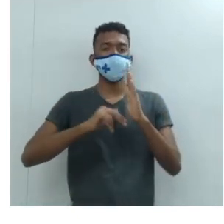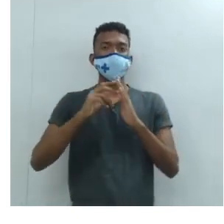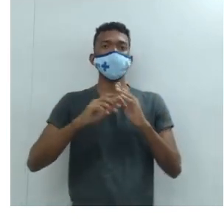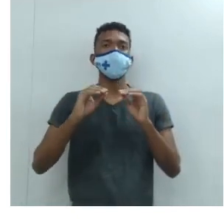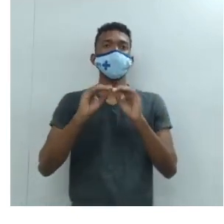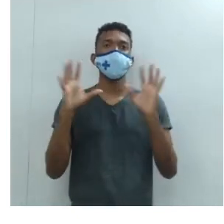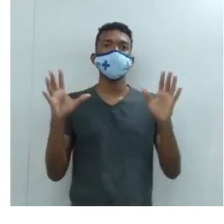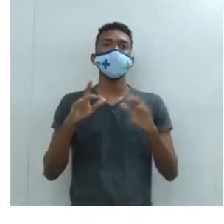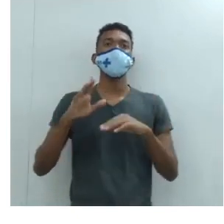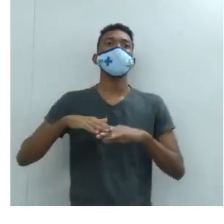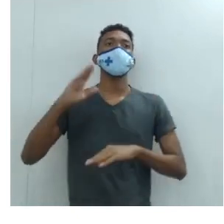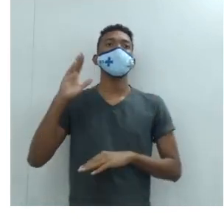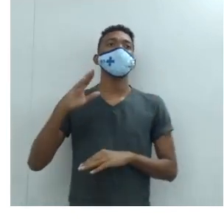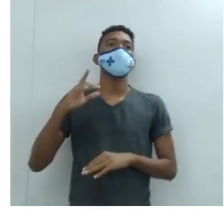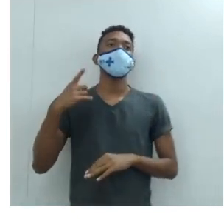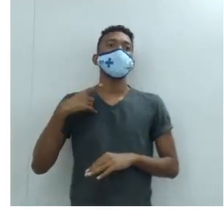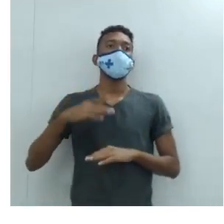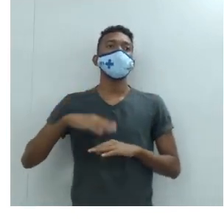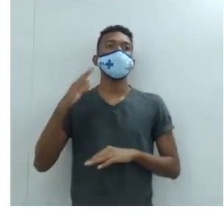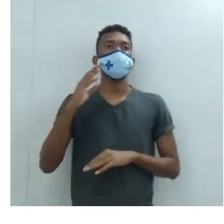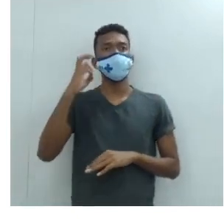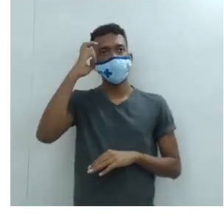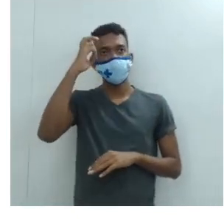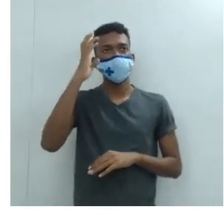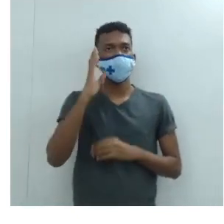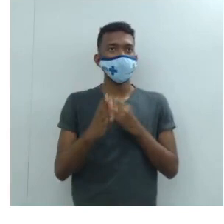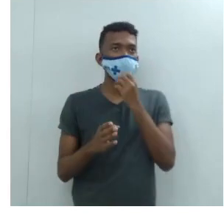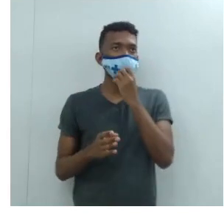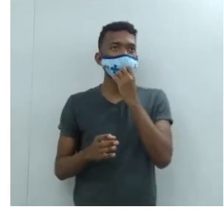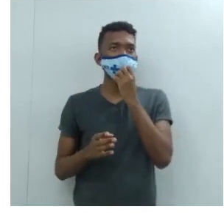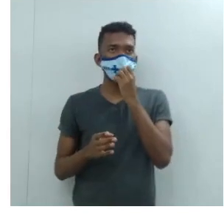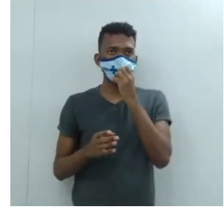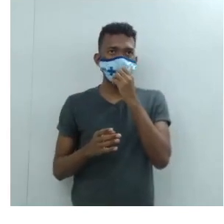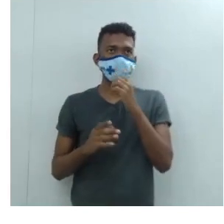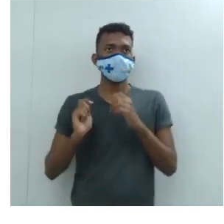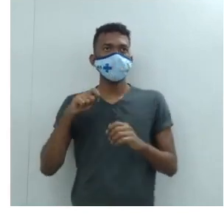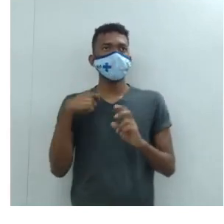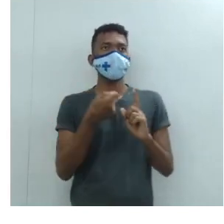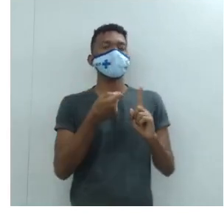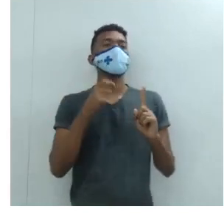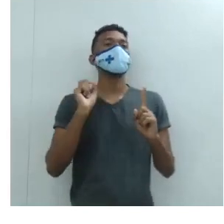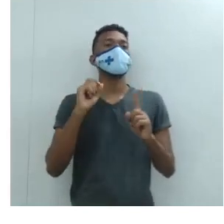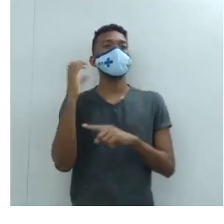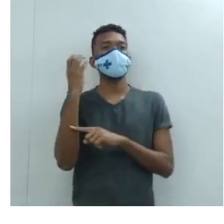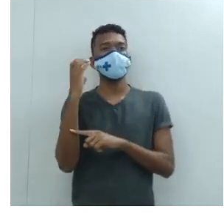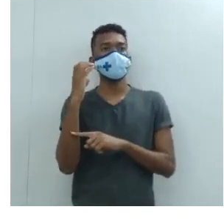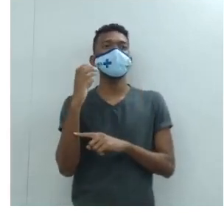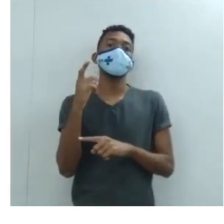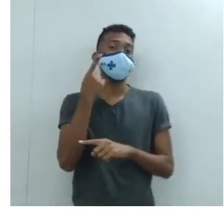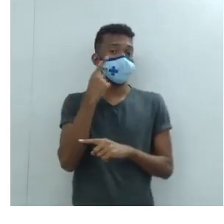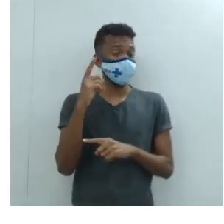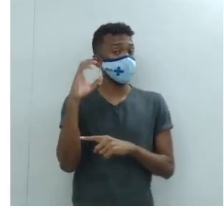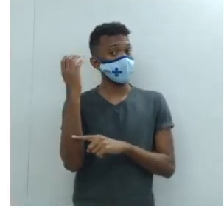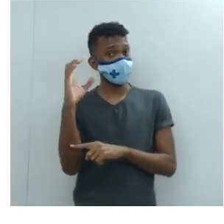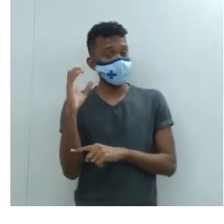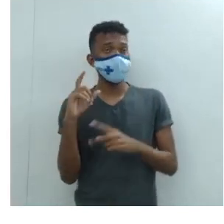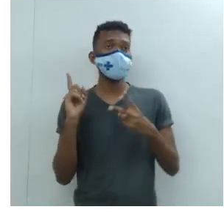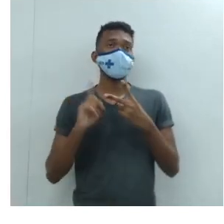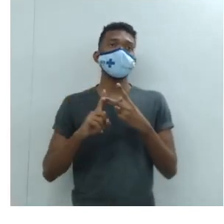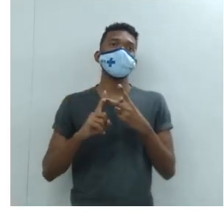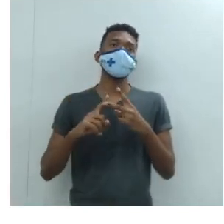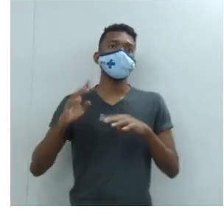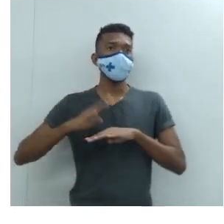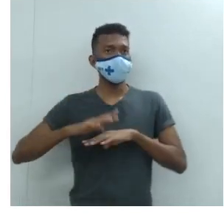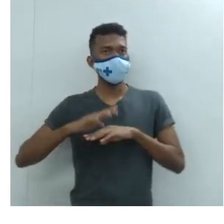seu maior gênio, destacou-se como cientista. Observe, o cara era cientista,